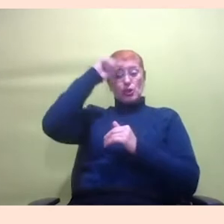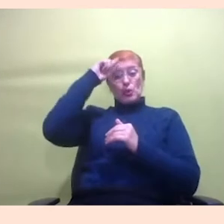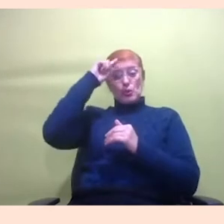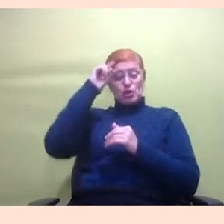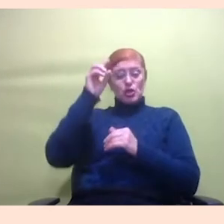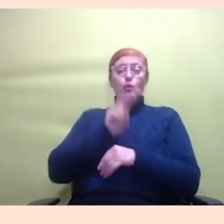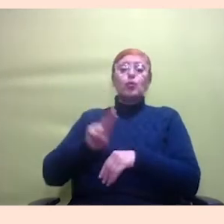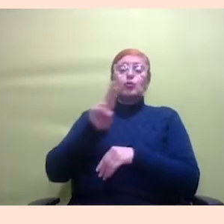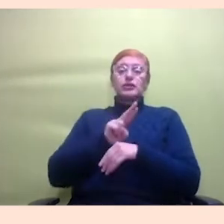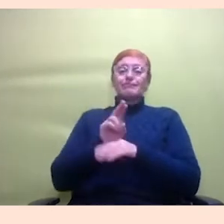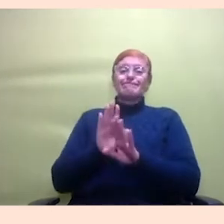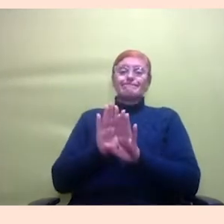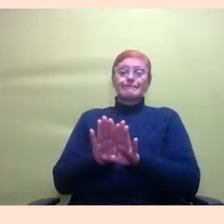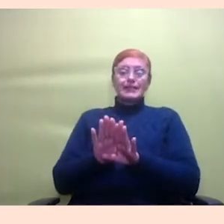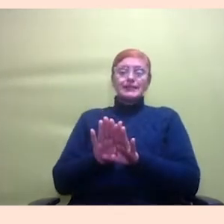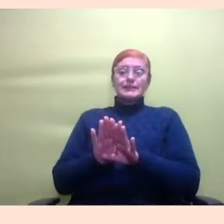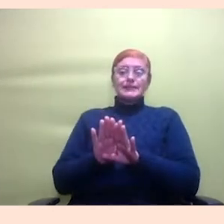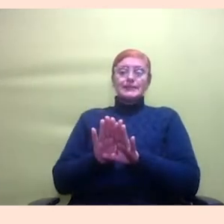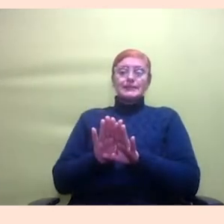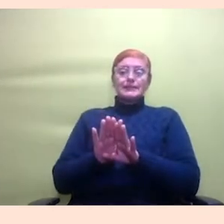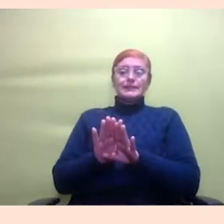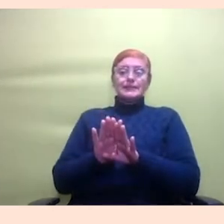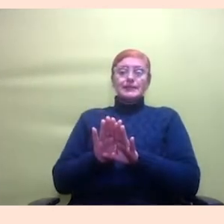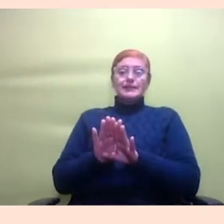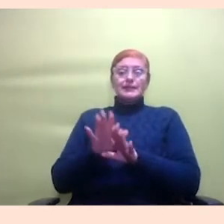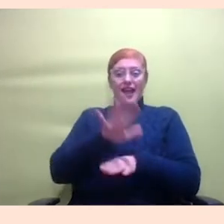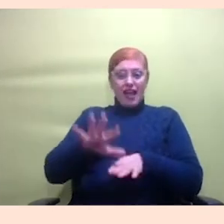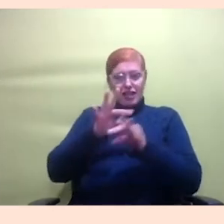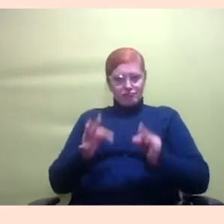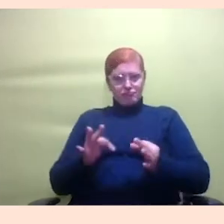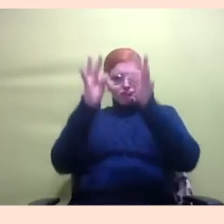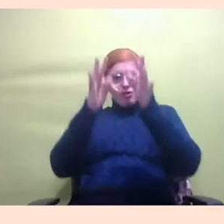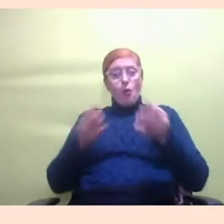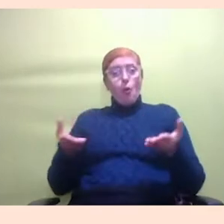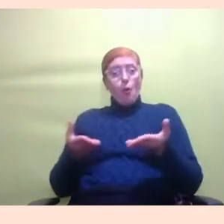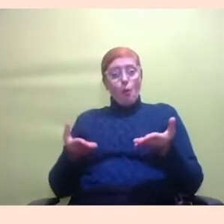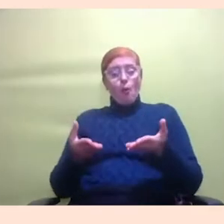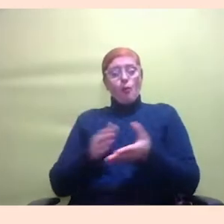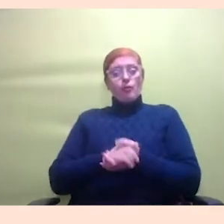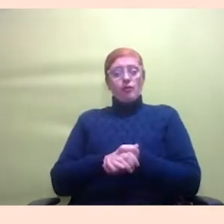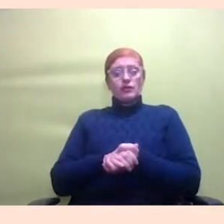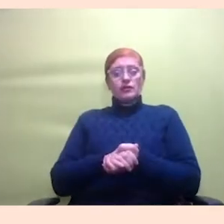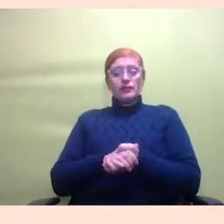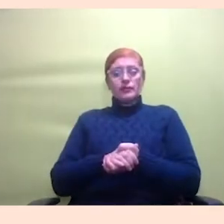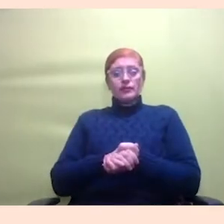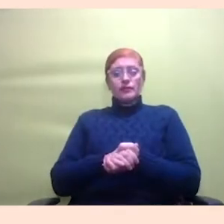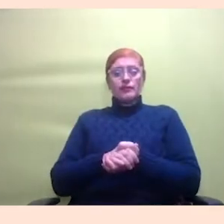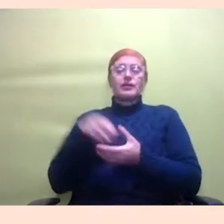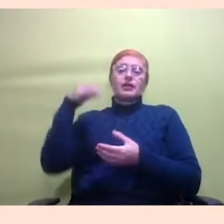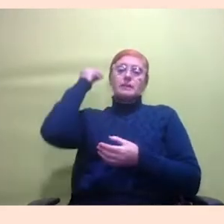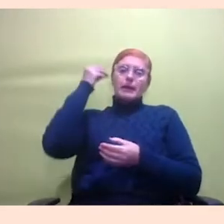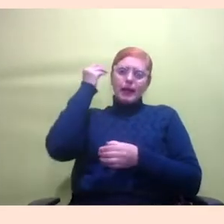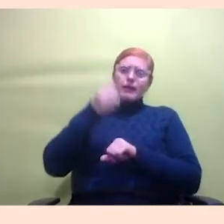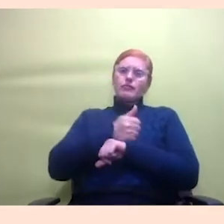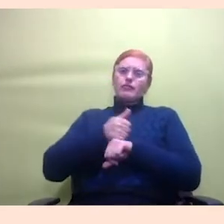esse mundo virtual digital hoje ele tanto enquanto experiência profissional como experiência